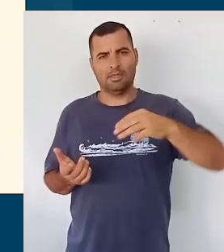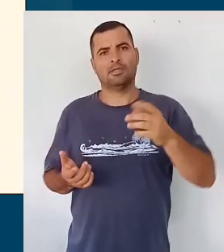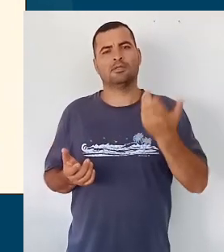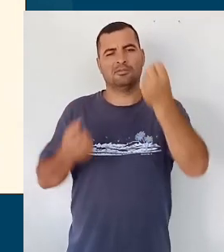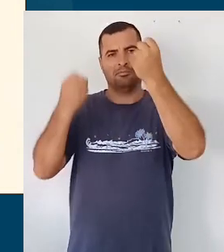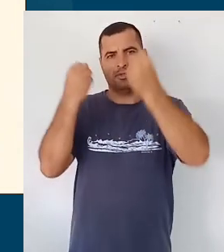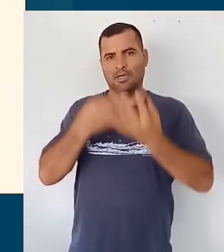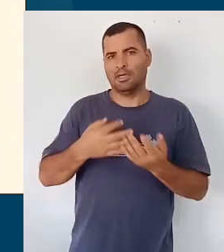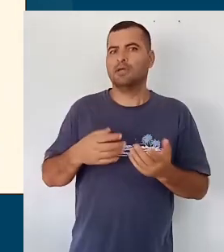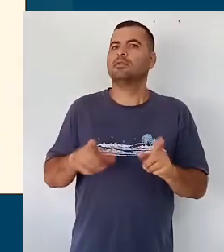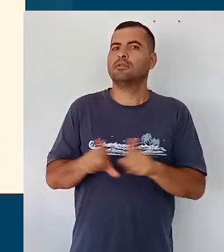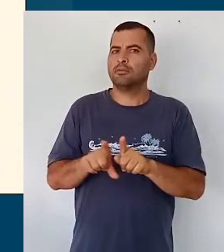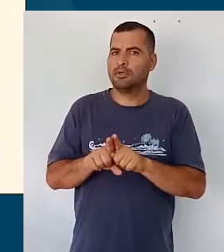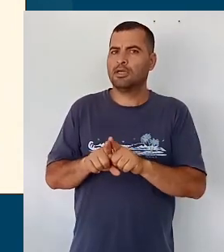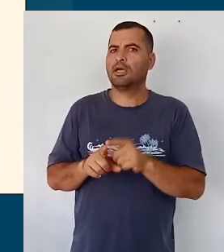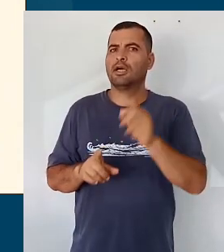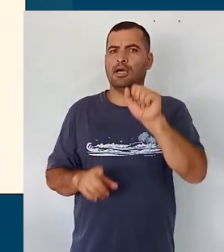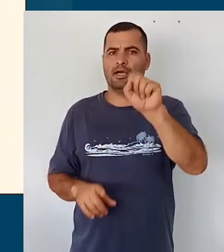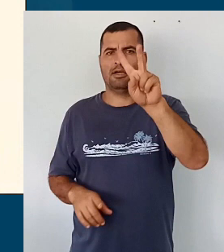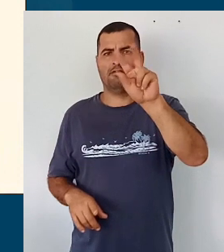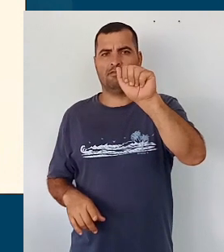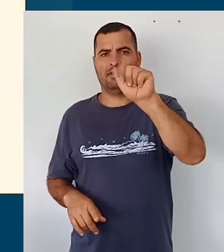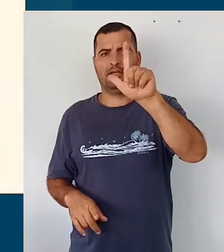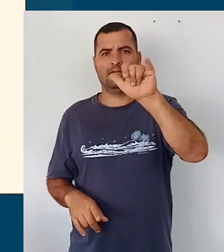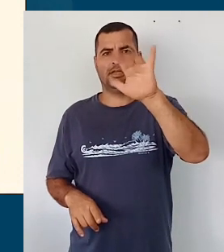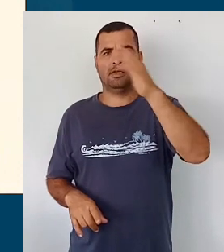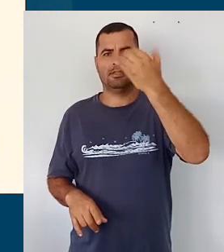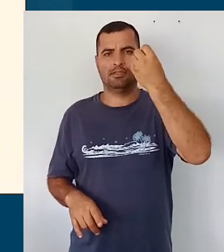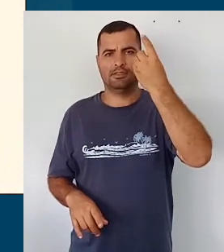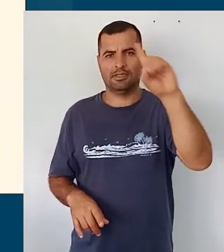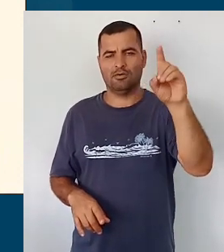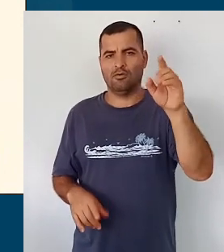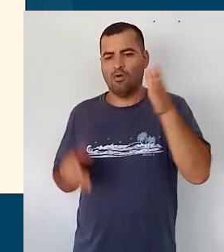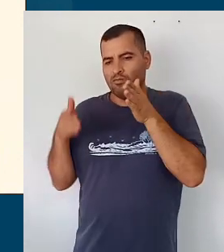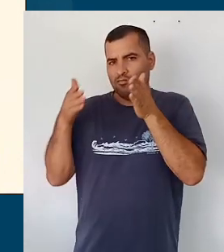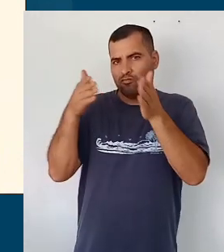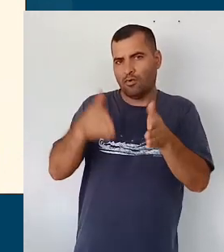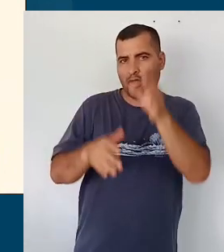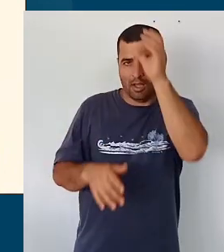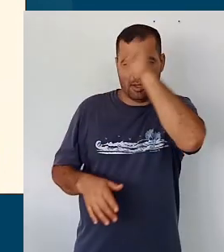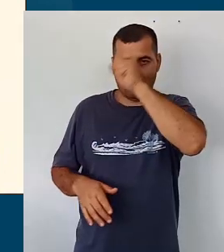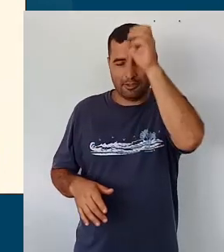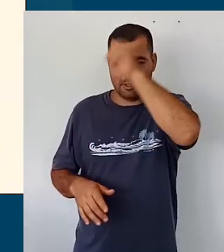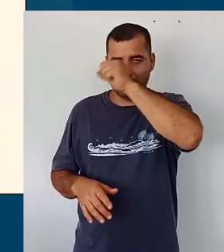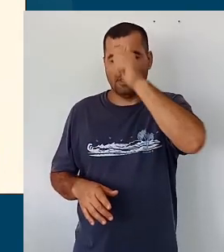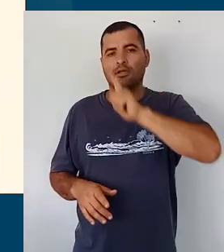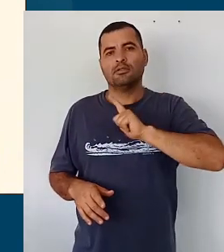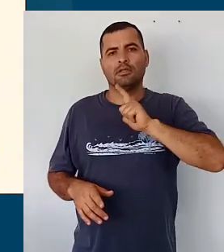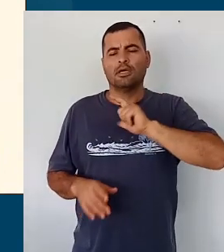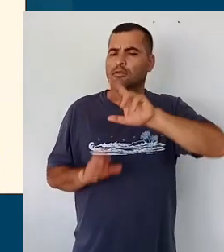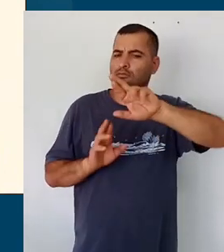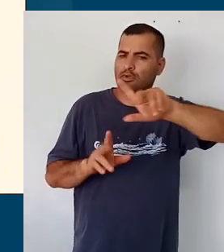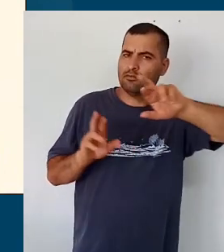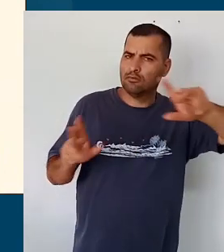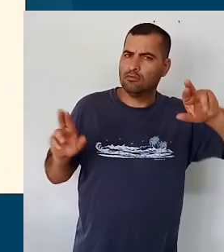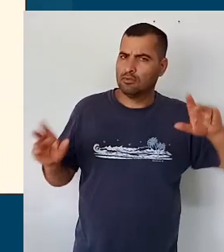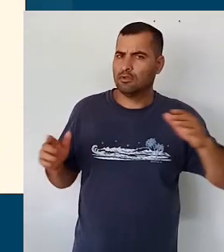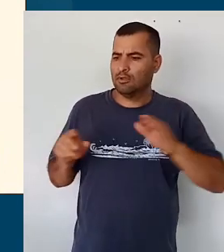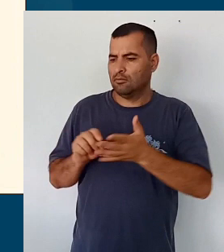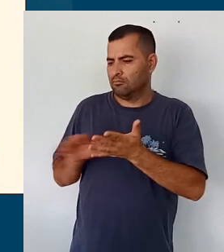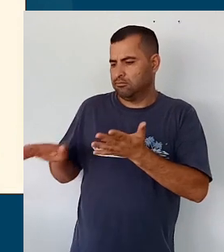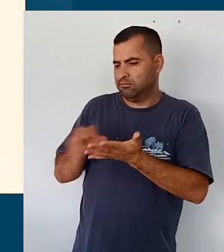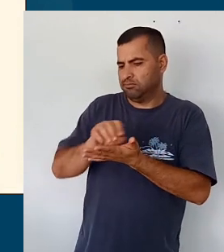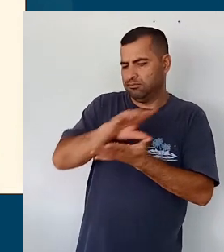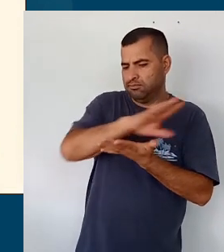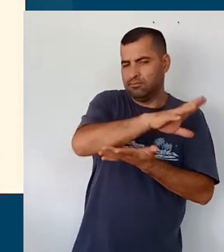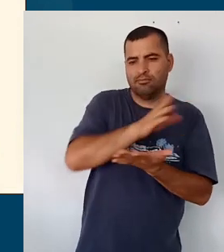processos o processo avaliativo, né, com foco na aprendizagem, nós temos especificidades nos segmentos, né,